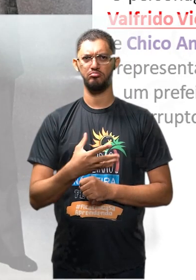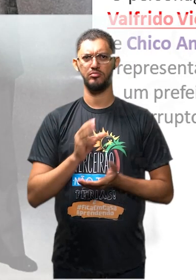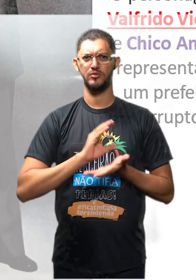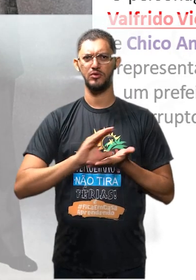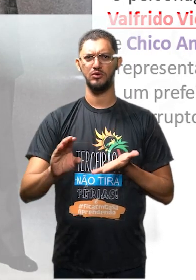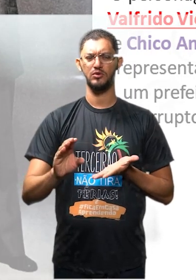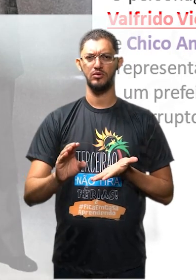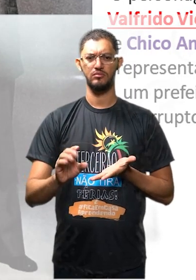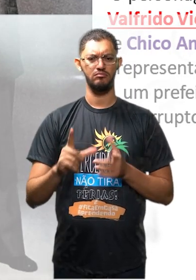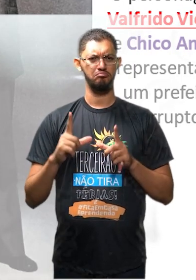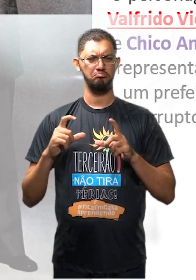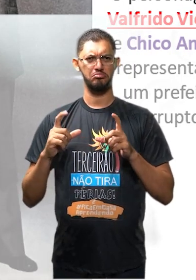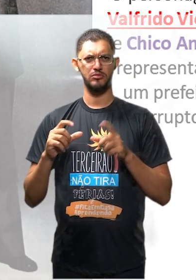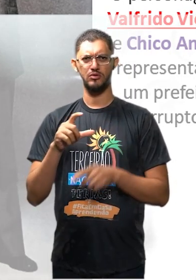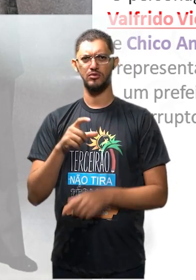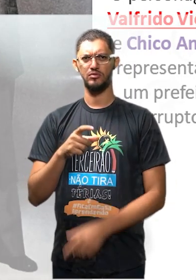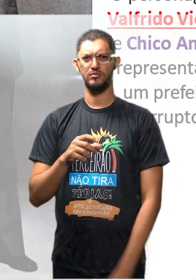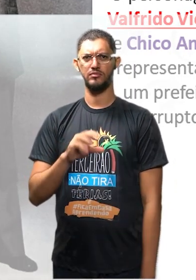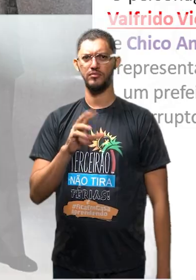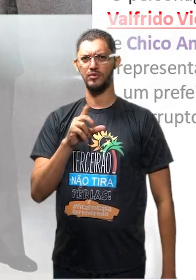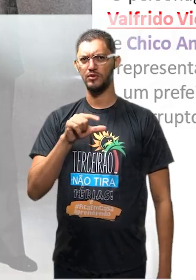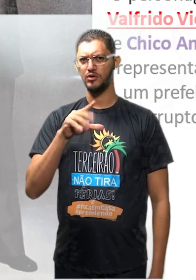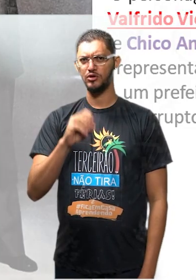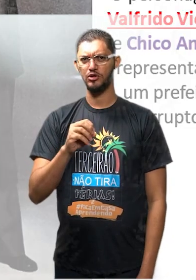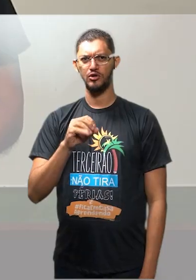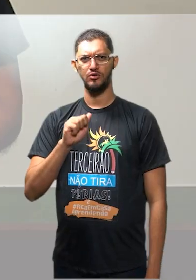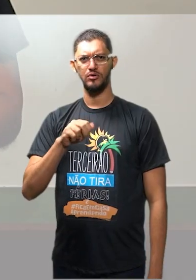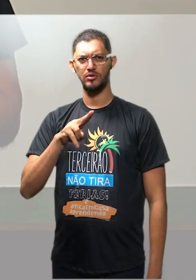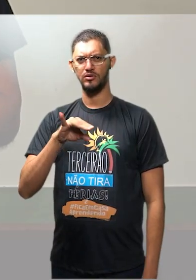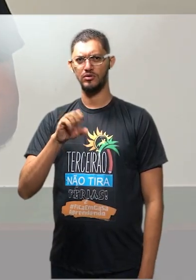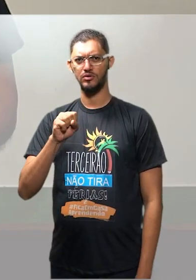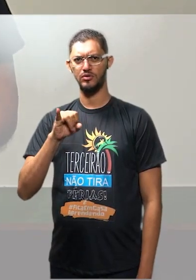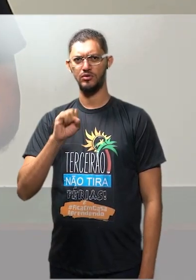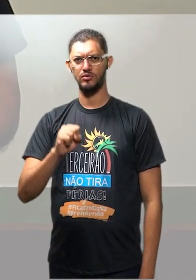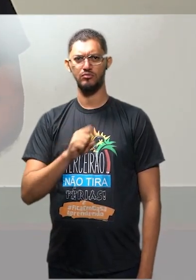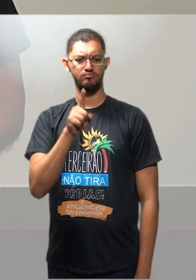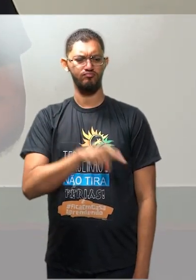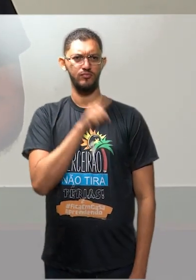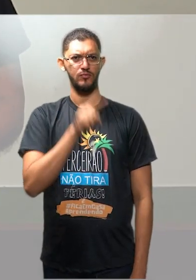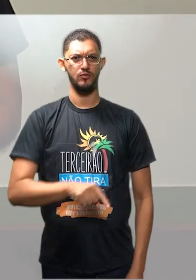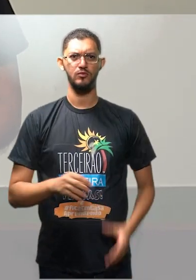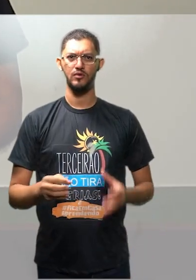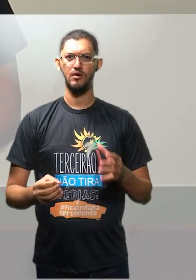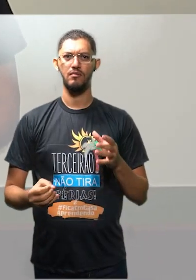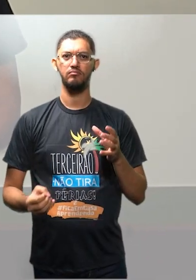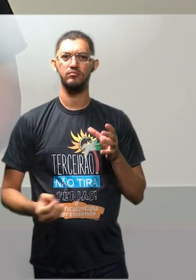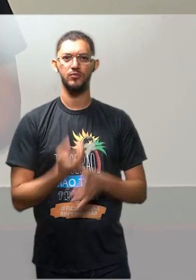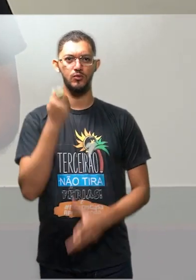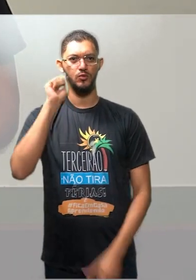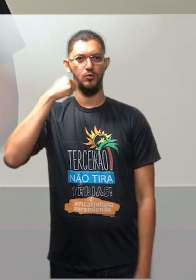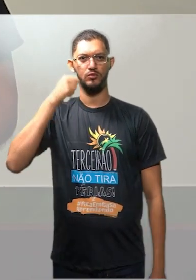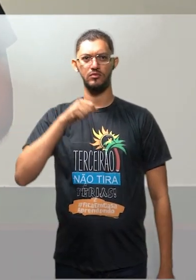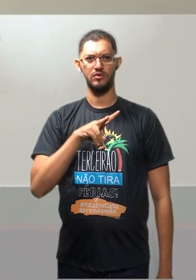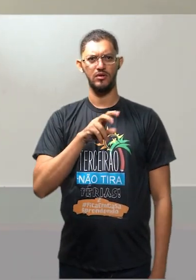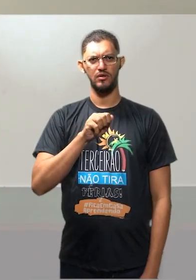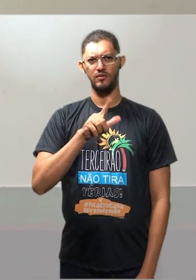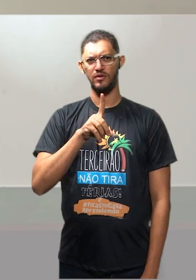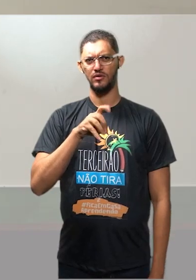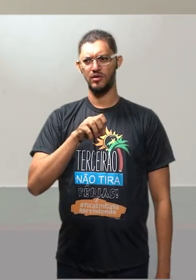Essa foto é de Chico Anísio. Ele foi censurado, sabia? Chico Anísio criou uma personagem chamada Valdemiro